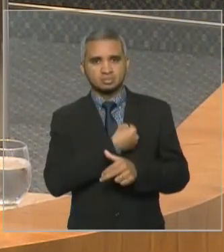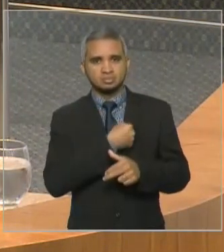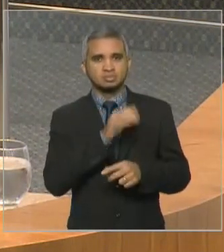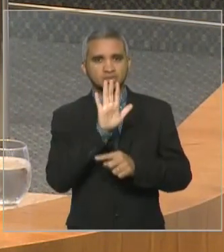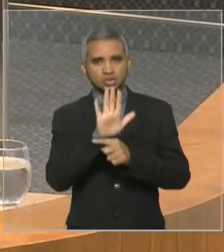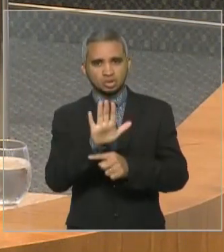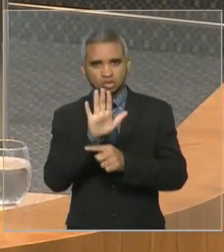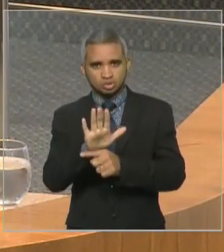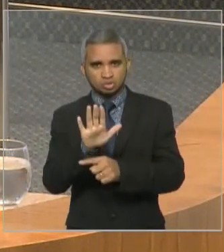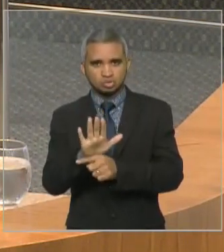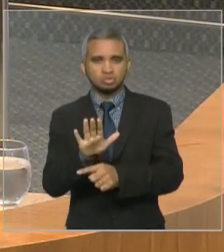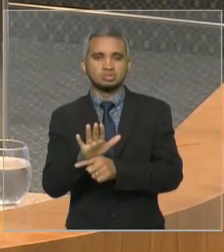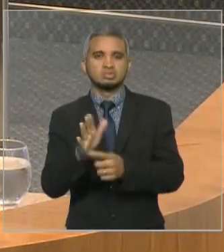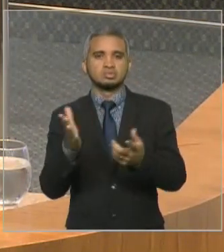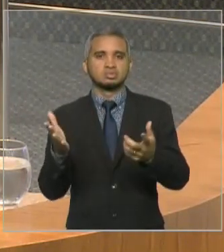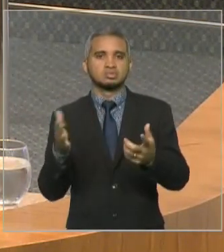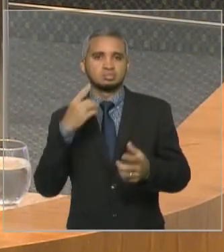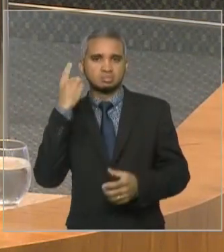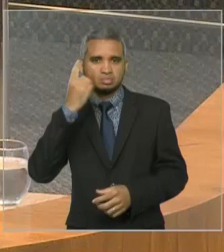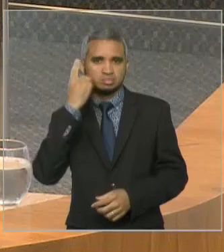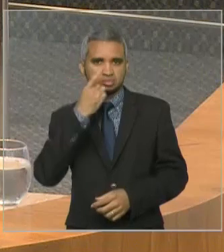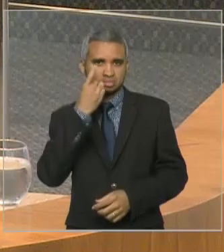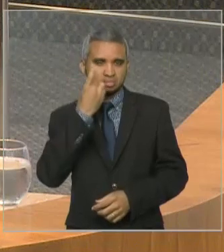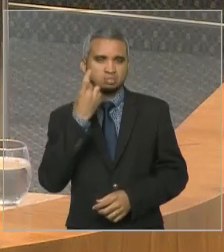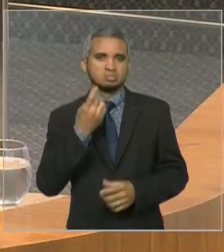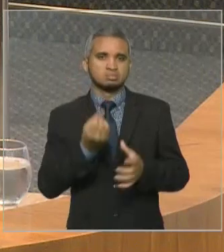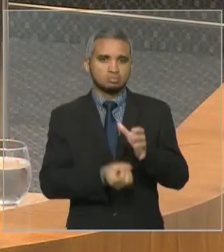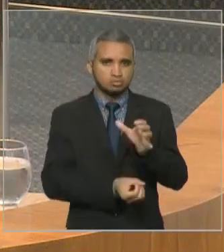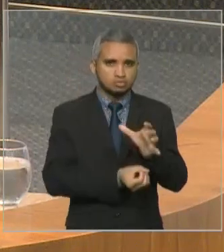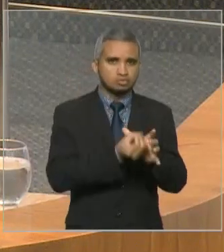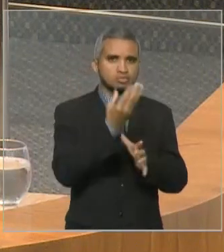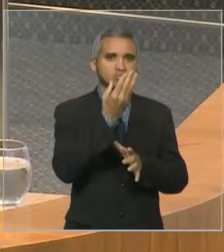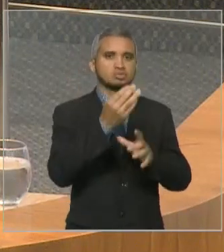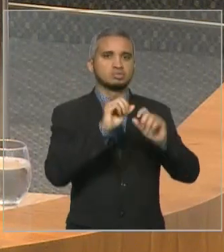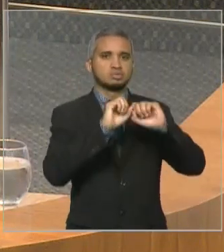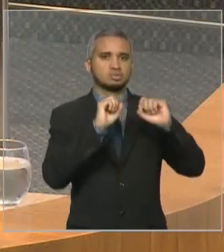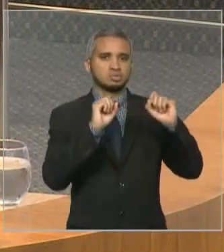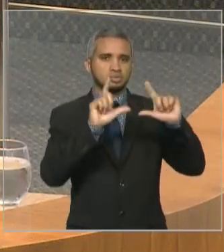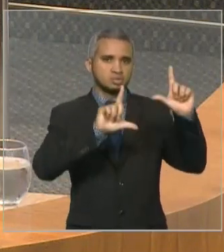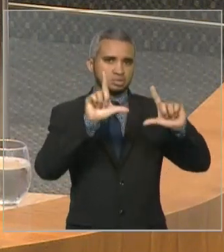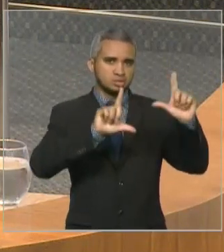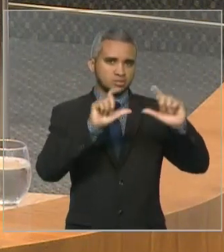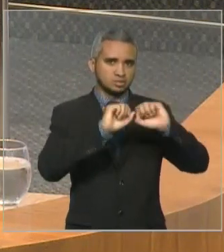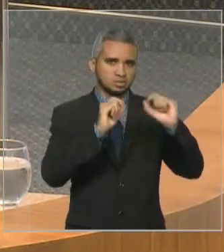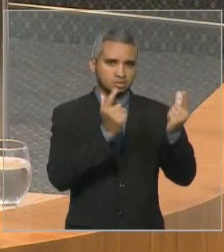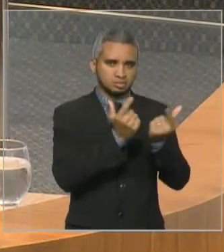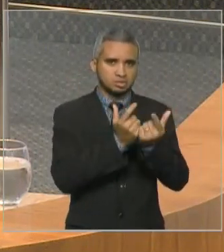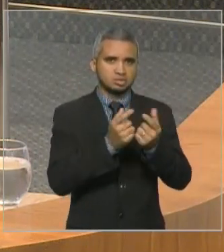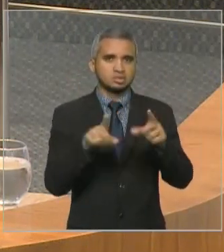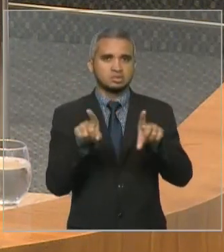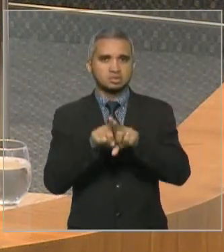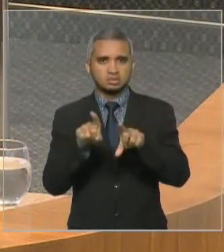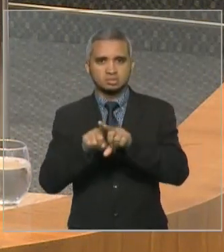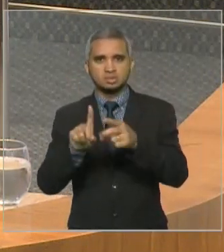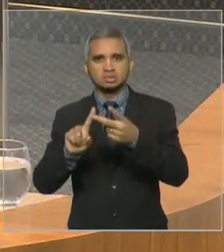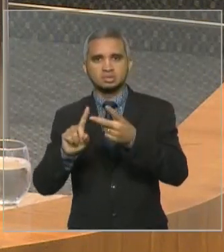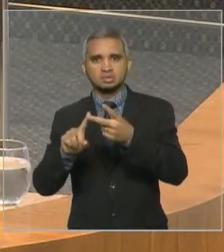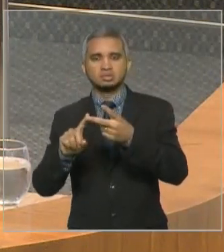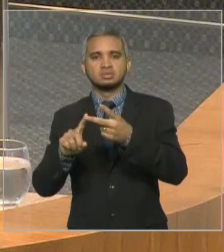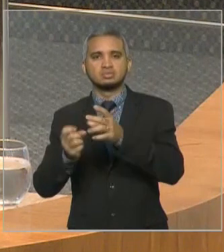a TV Assembleia é um exemplo, implantamos o portal da transparência e tantas outras coisas que mudaram um pouquinho a Assembleia Legislativa do Maranhão.